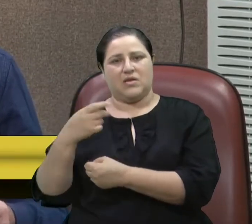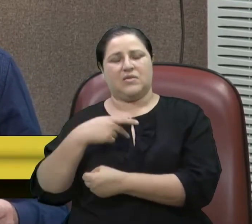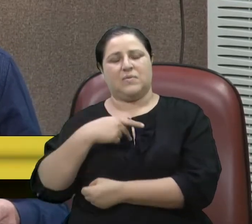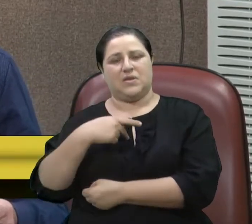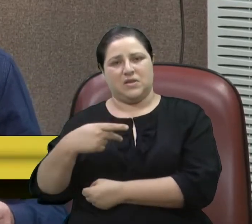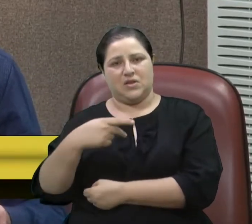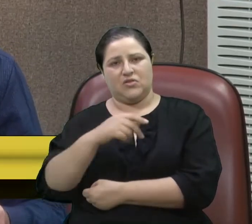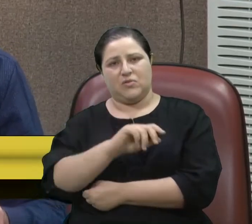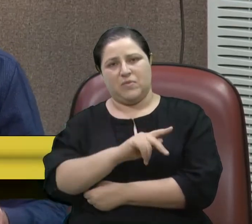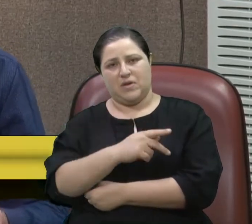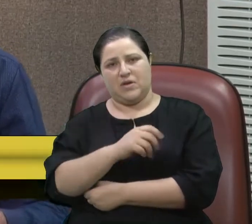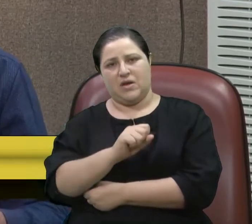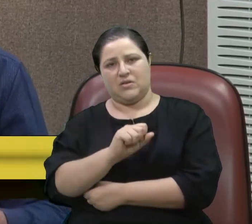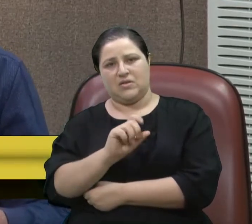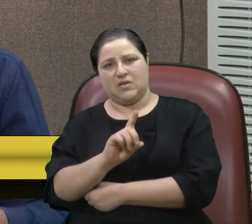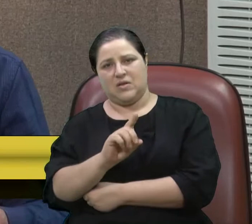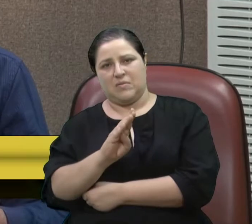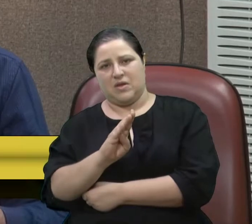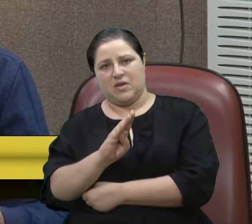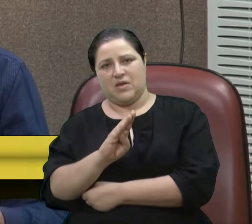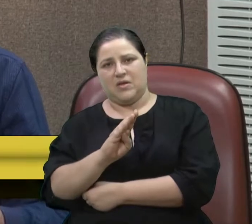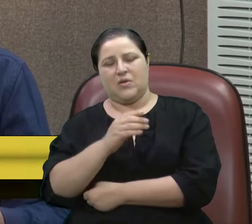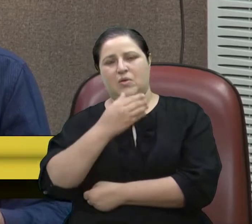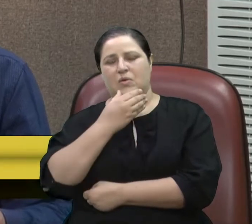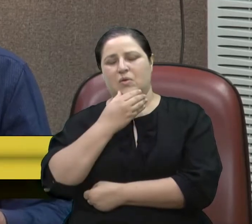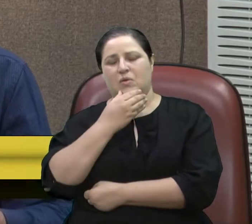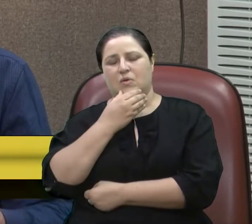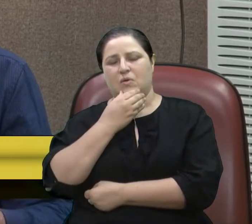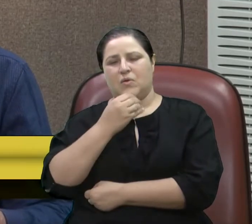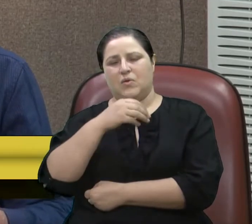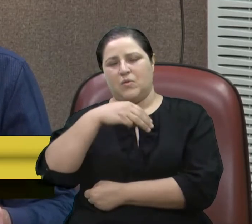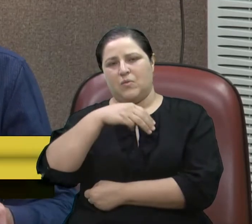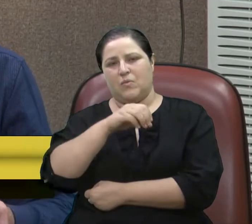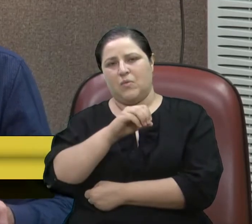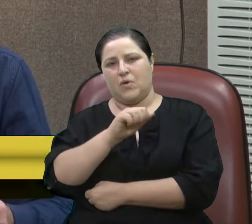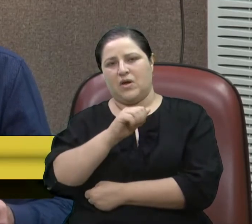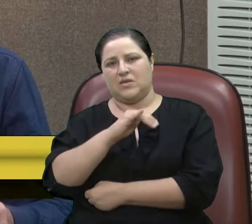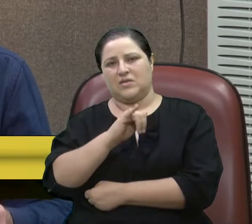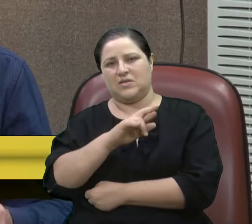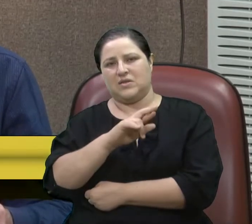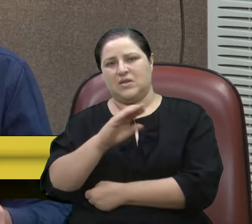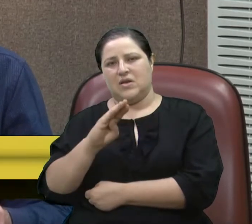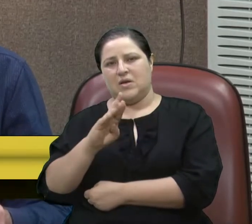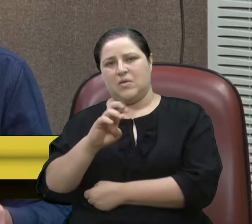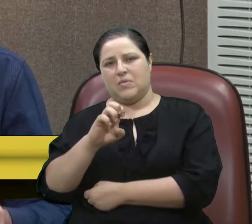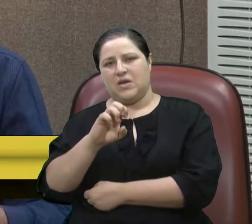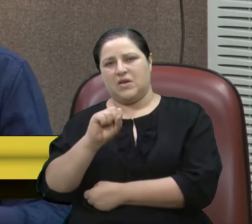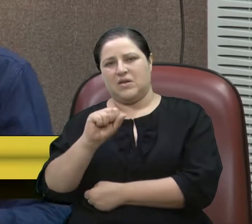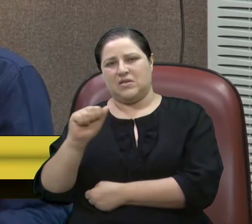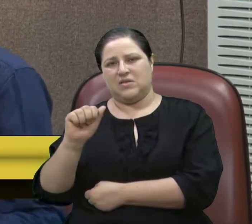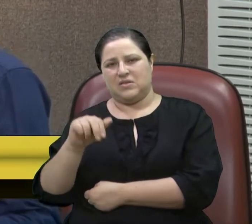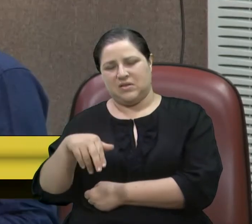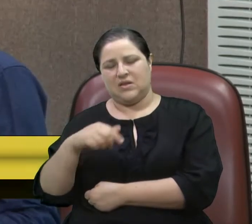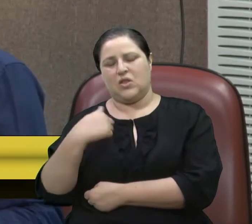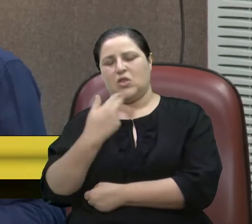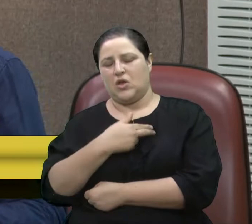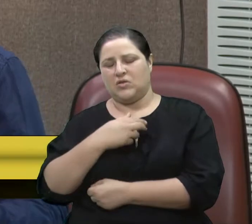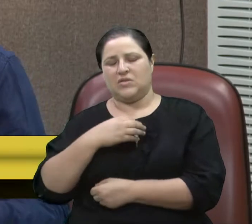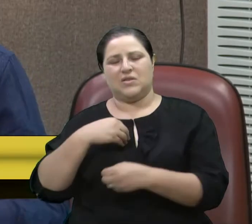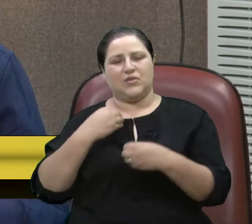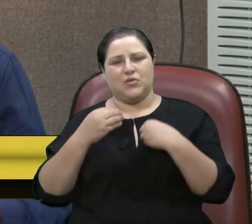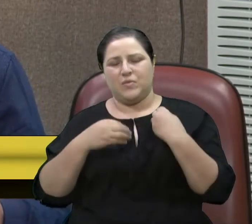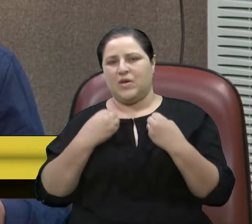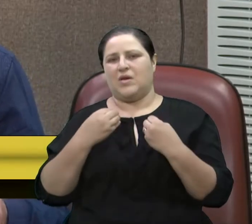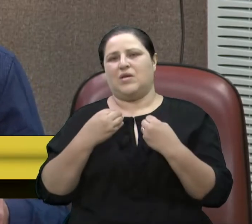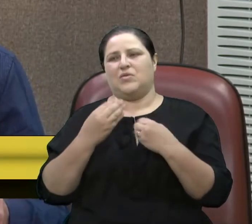PSDB, Moacir Antônio Bressan, os nossos profundos sentimentos, a nossa solidariedade, a nossa admiração